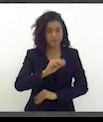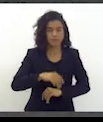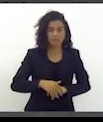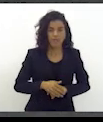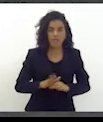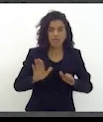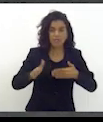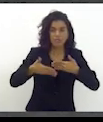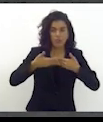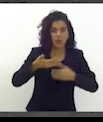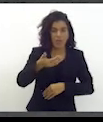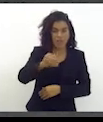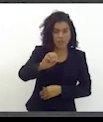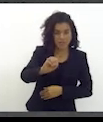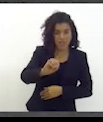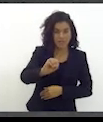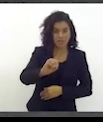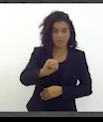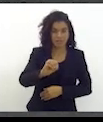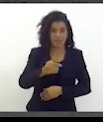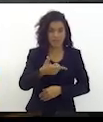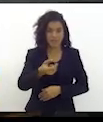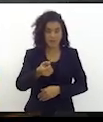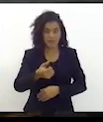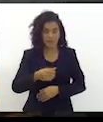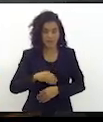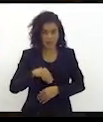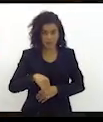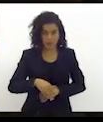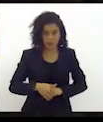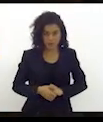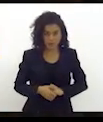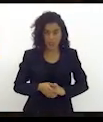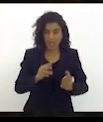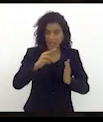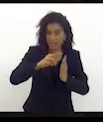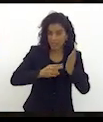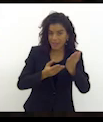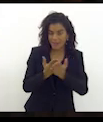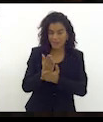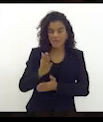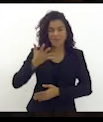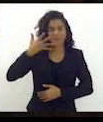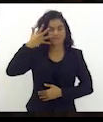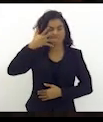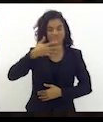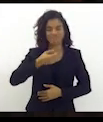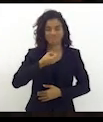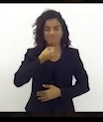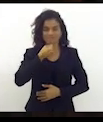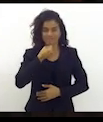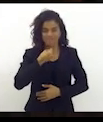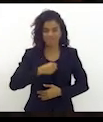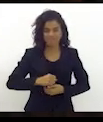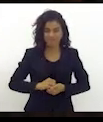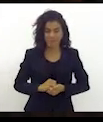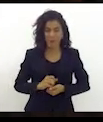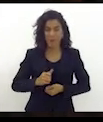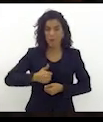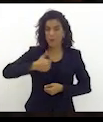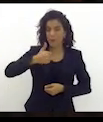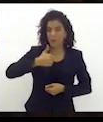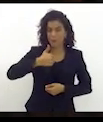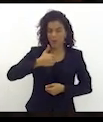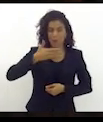encerrou-se às 10h20min. Lida e aprovada a ata, passa-se ao expediente inicial. O primeiro